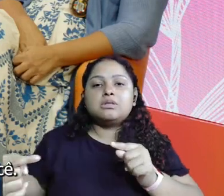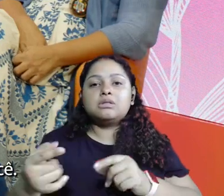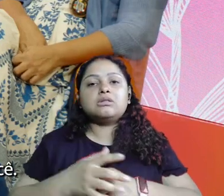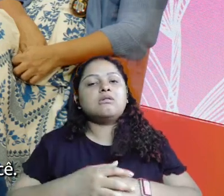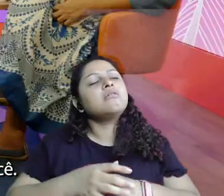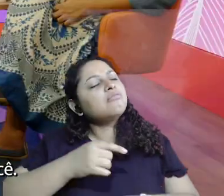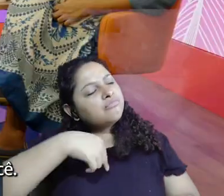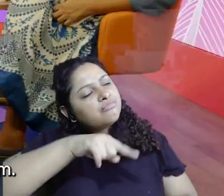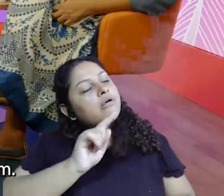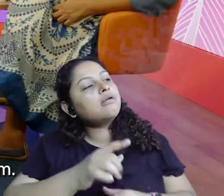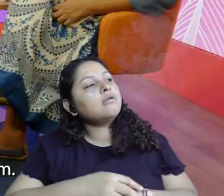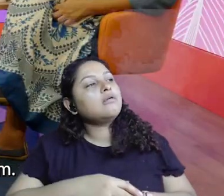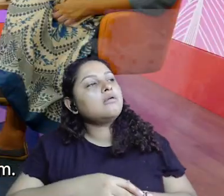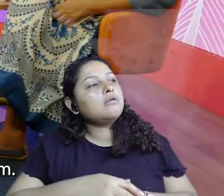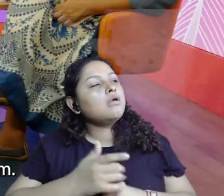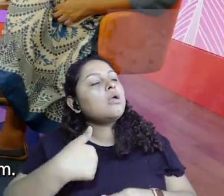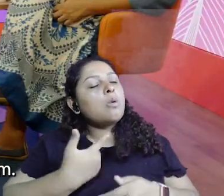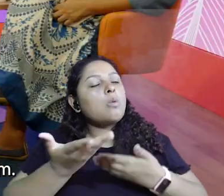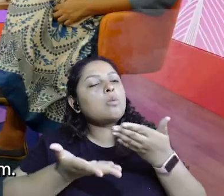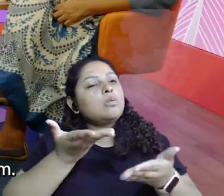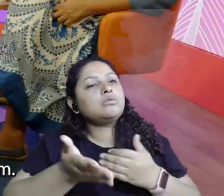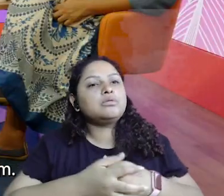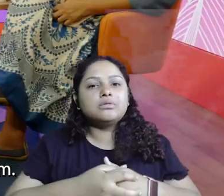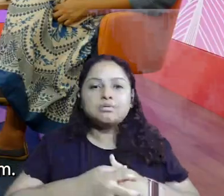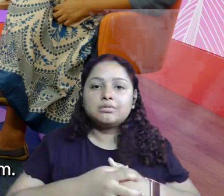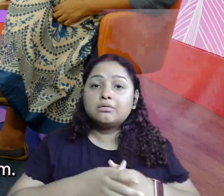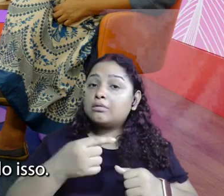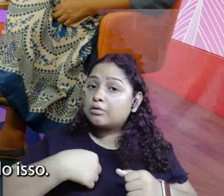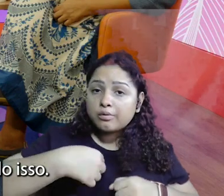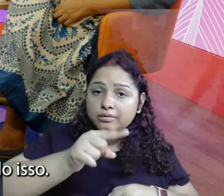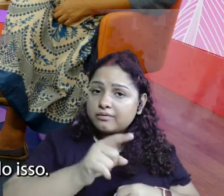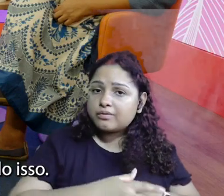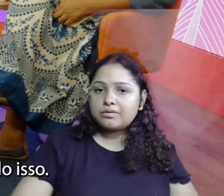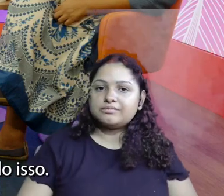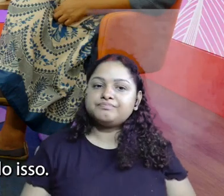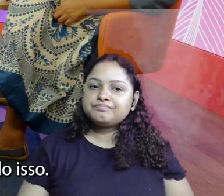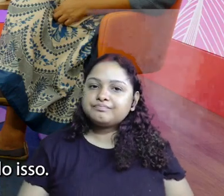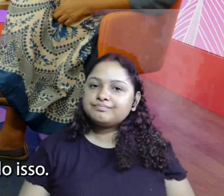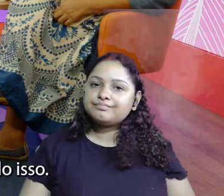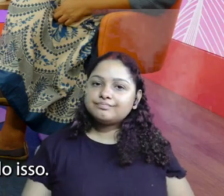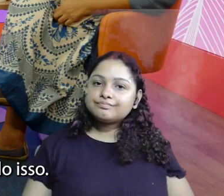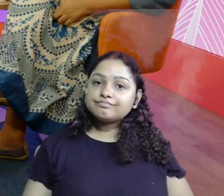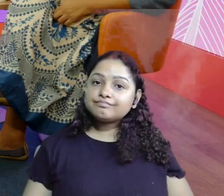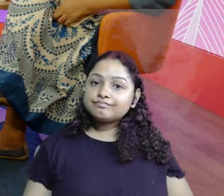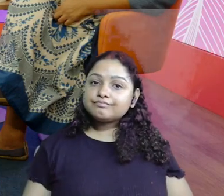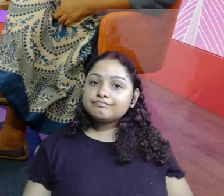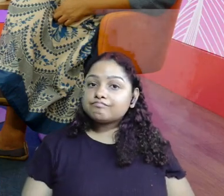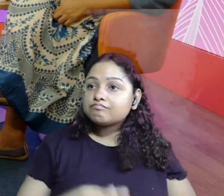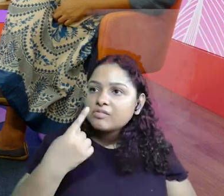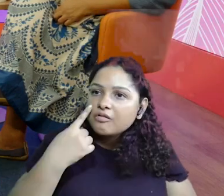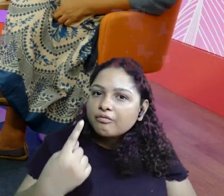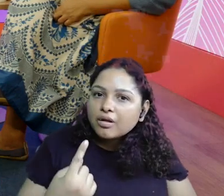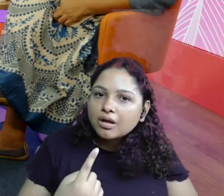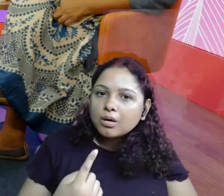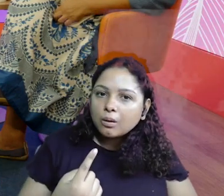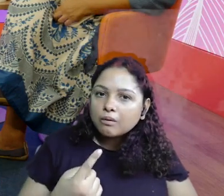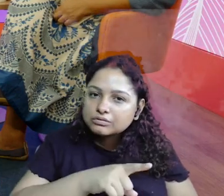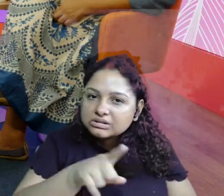vai que eu fico na loja pra você. Olha. Ela ficou uma semana na loja pra mim. Olha que a gente possa aprender com tudo isso. E